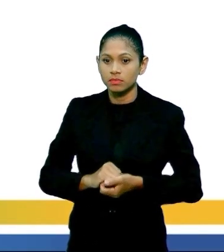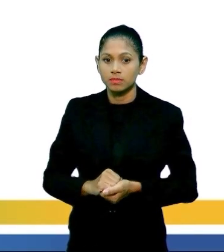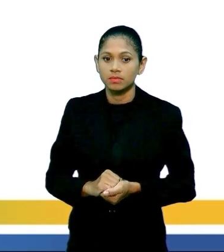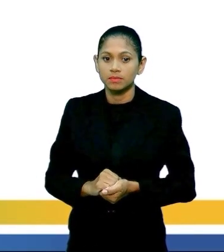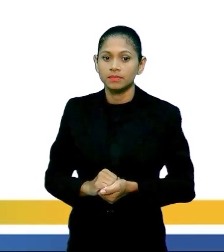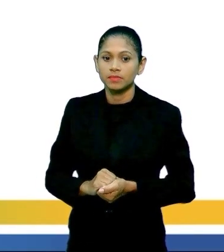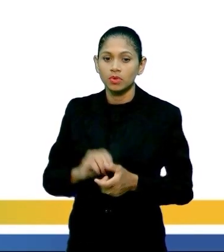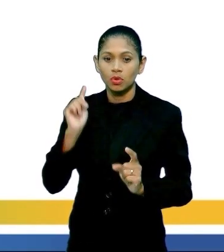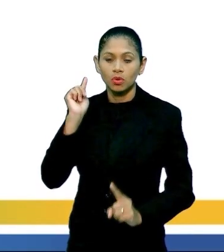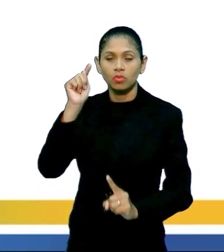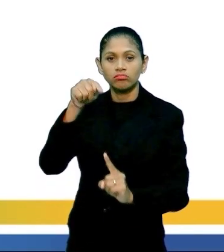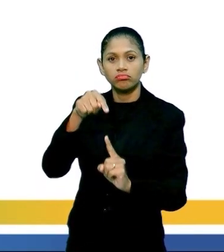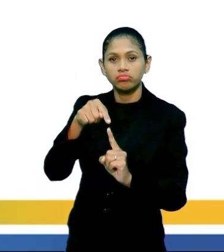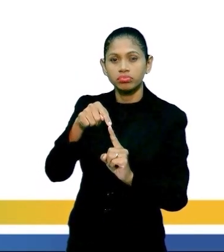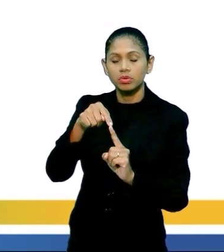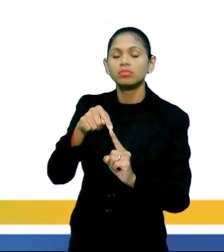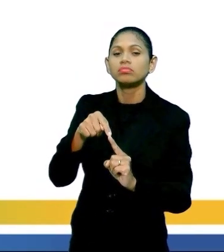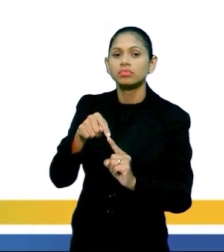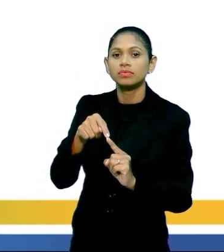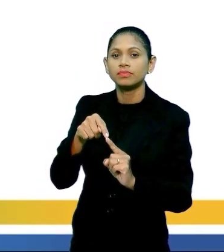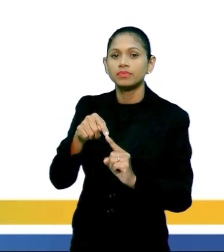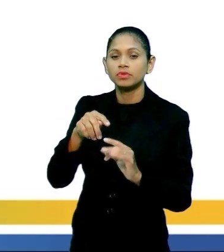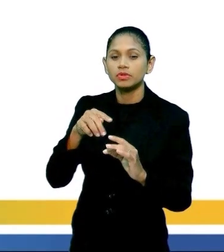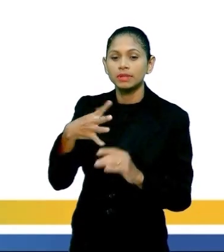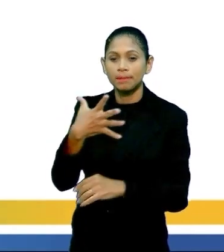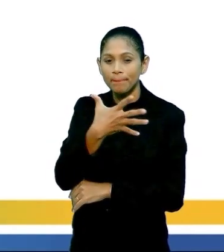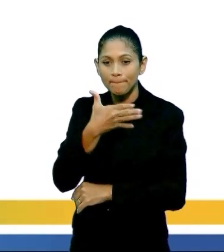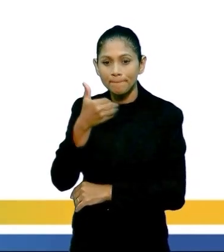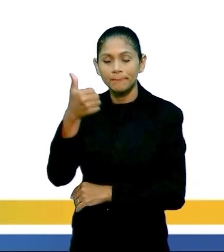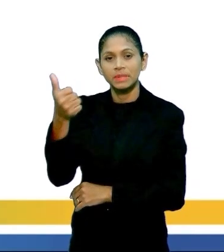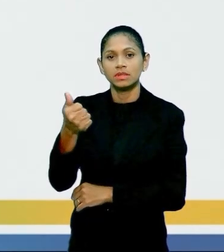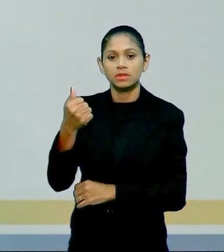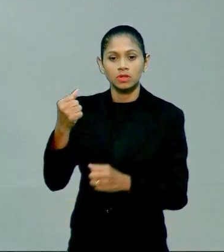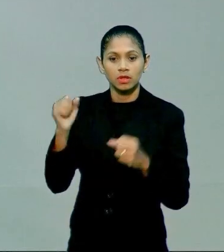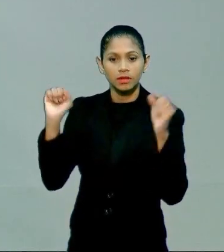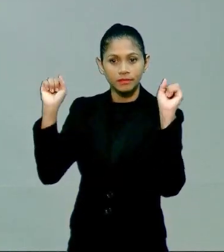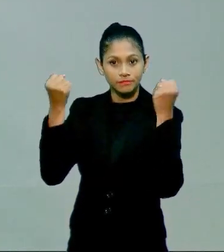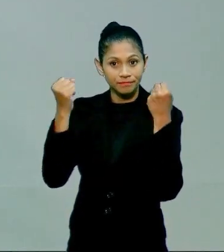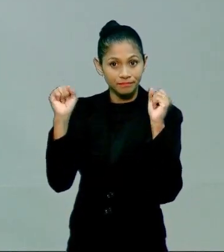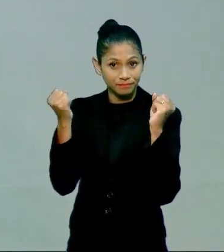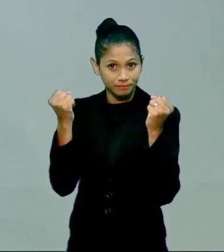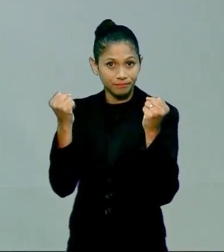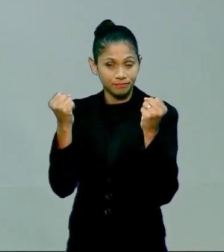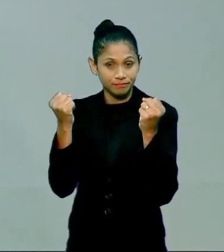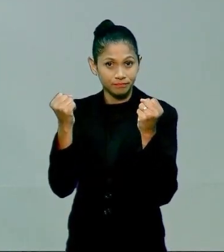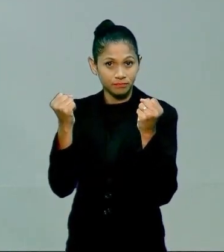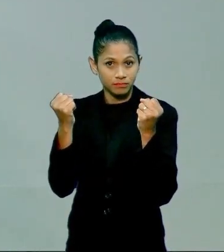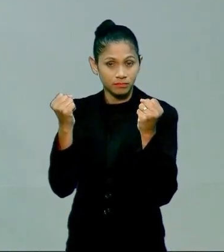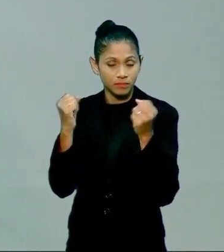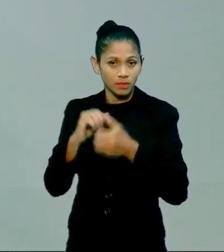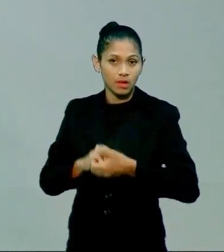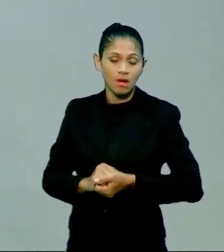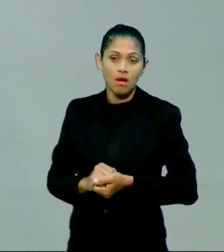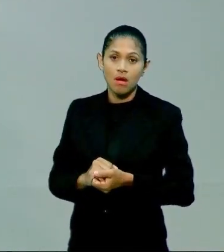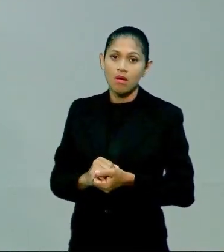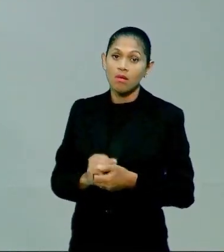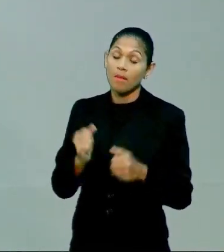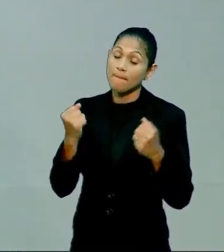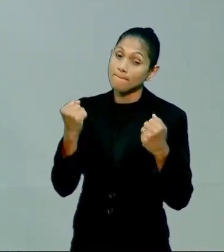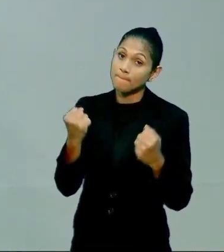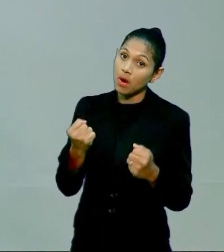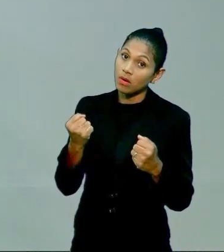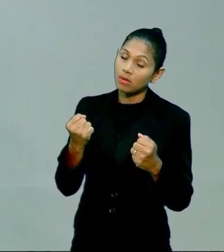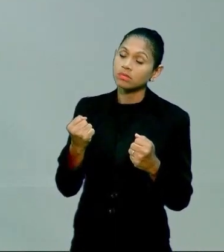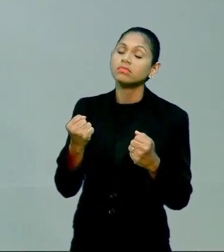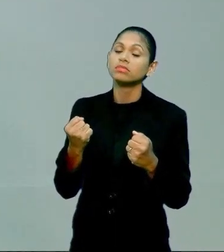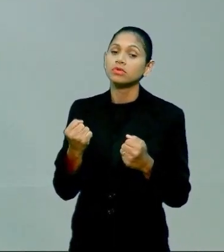objetivo de aperfeiçoamento físico daqueles que praticam a gente pode aperfeiçoar isso